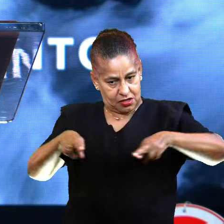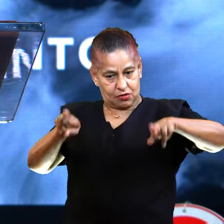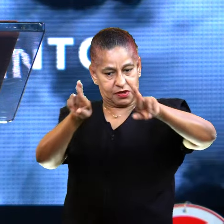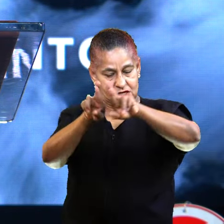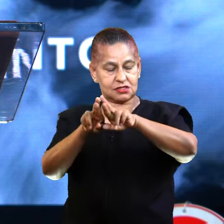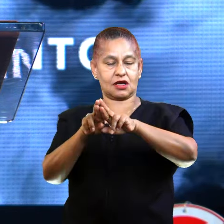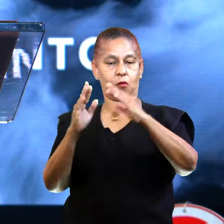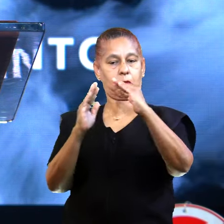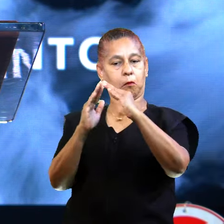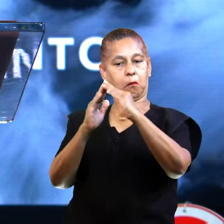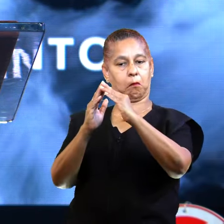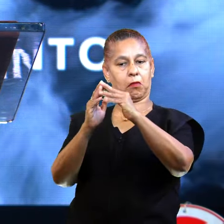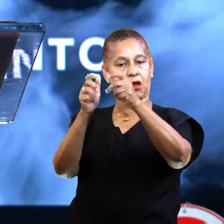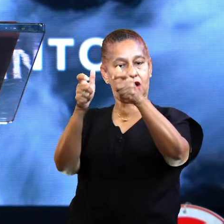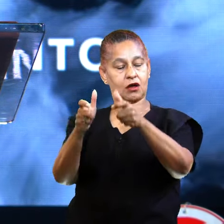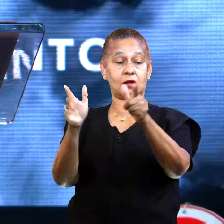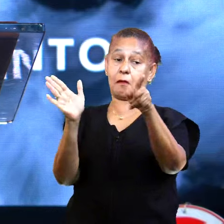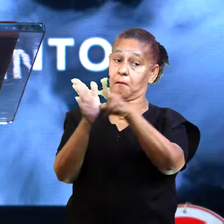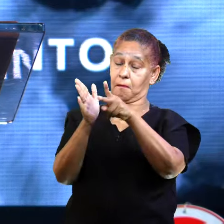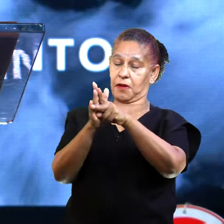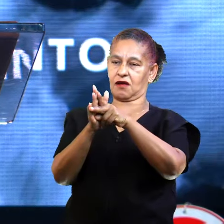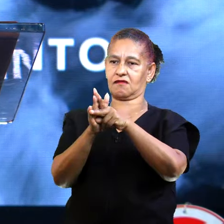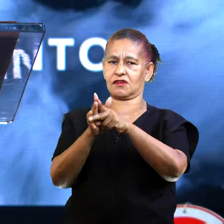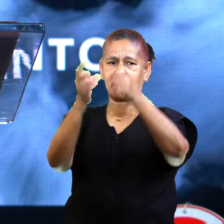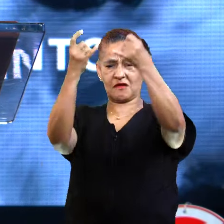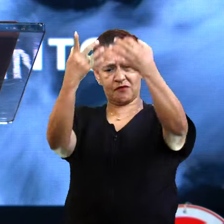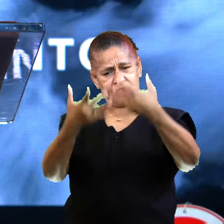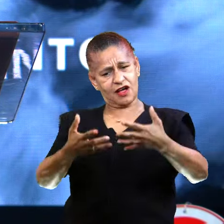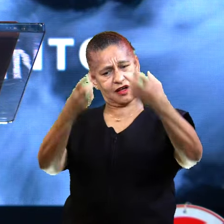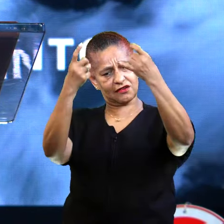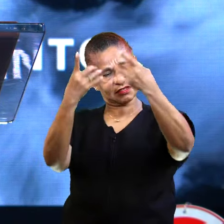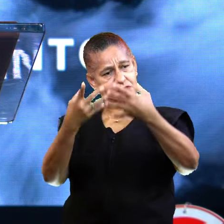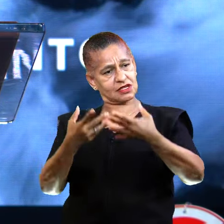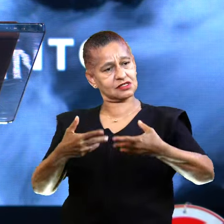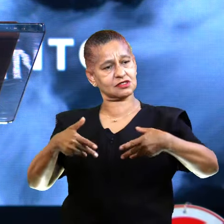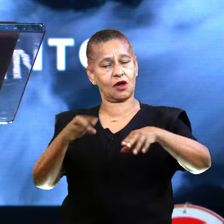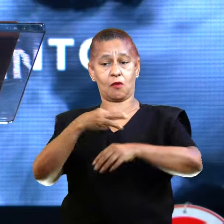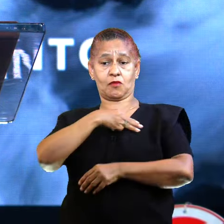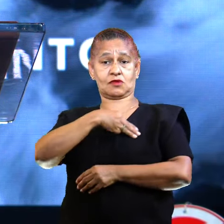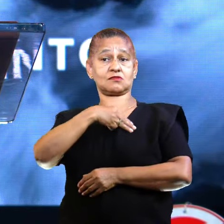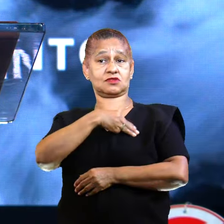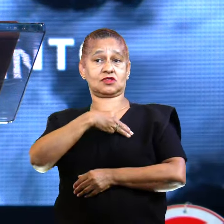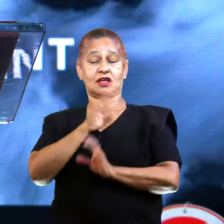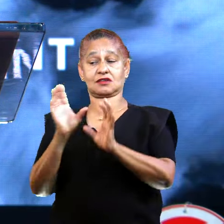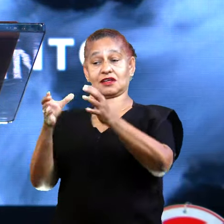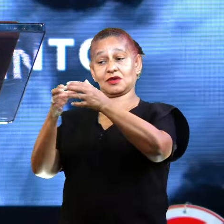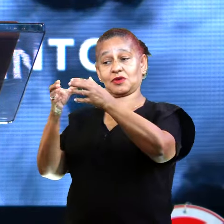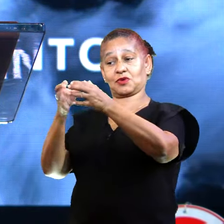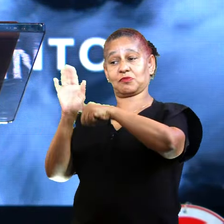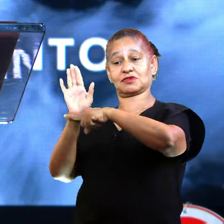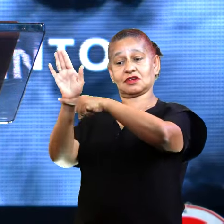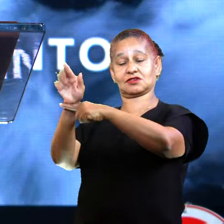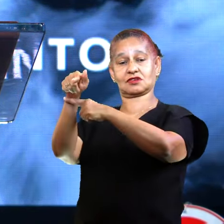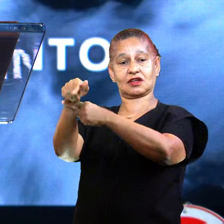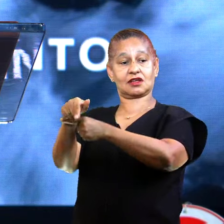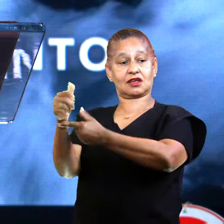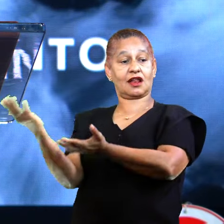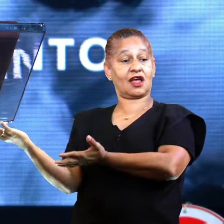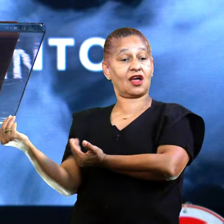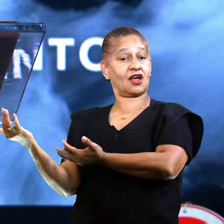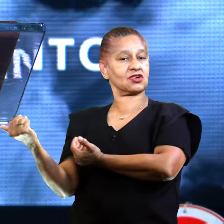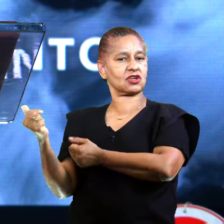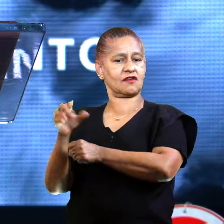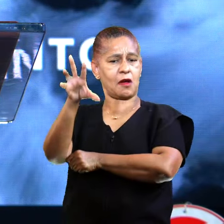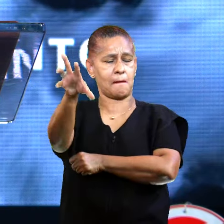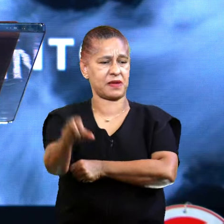meses, ele... Foram vários relatos dos missionários daquela comunidade. Que aquele jovem era pego pegando